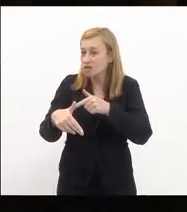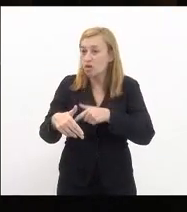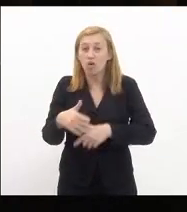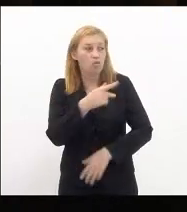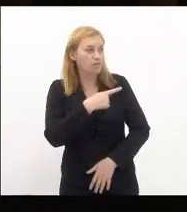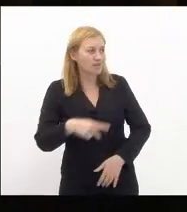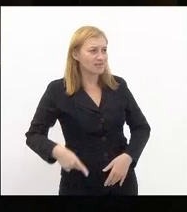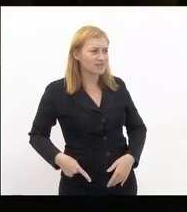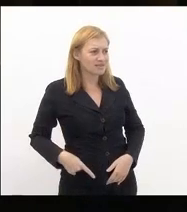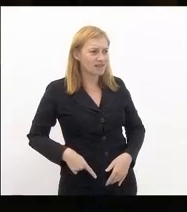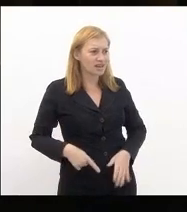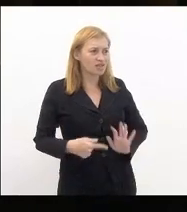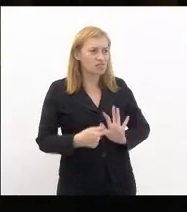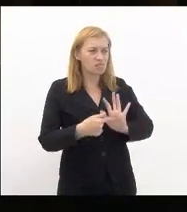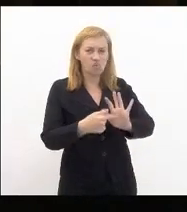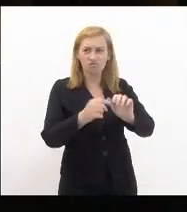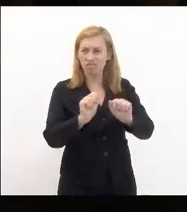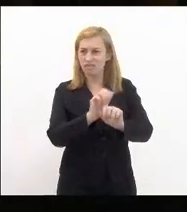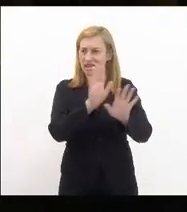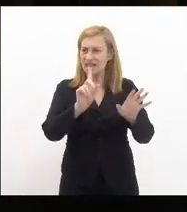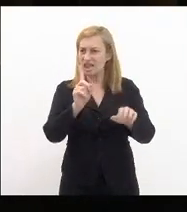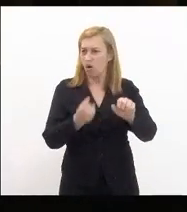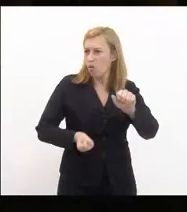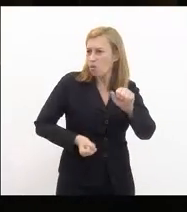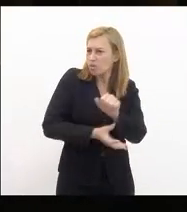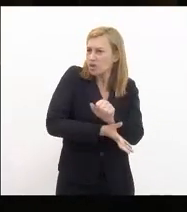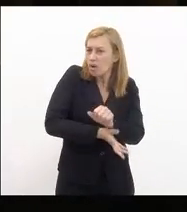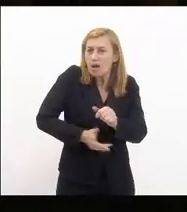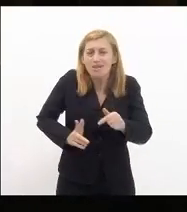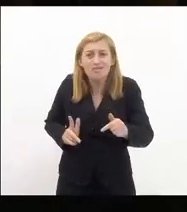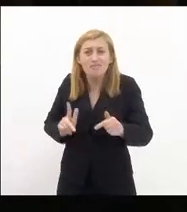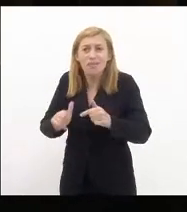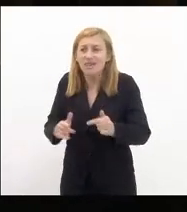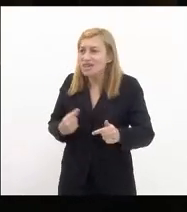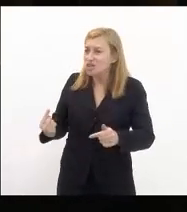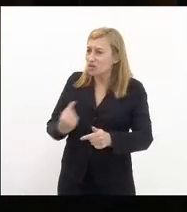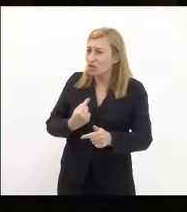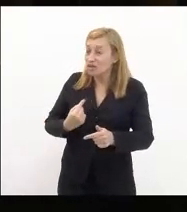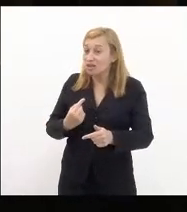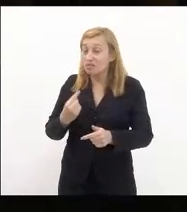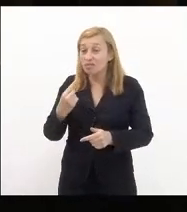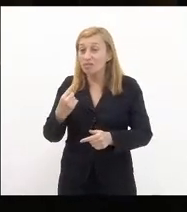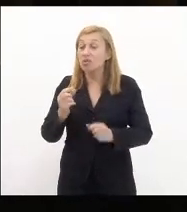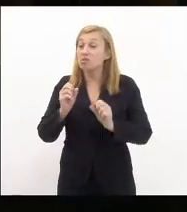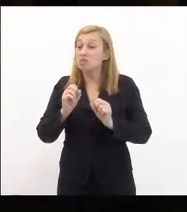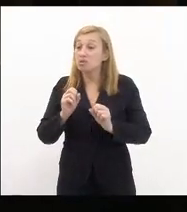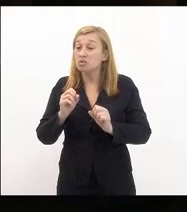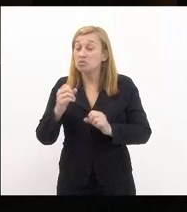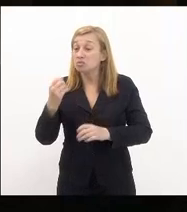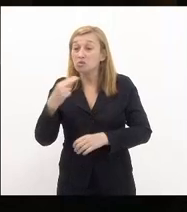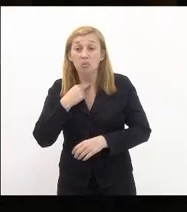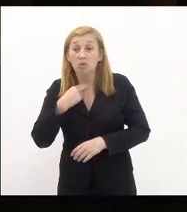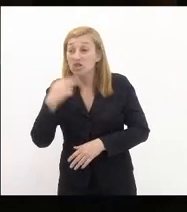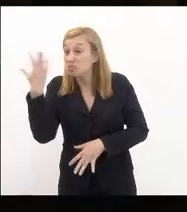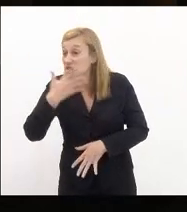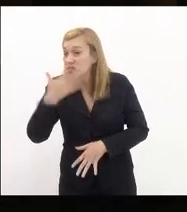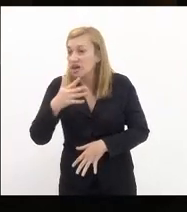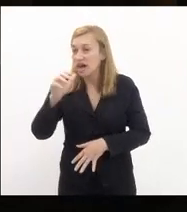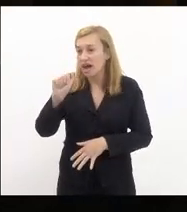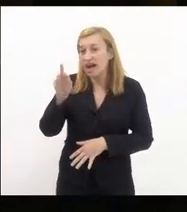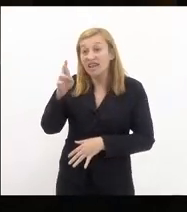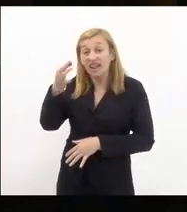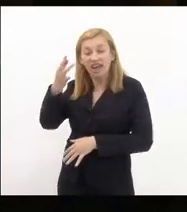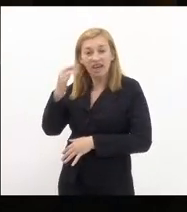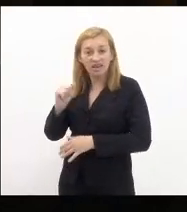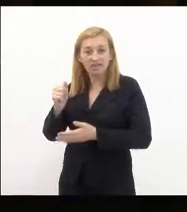da não corrupção impede que a gente tenha acesso a sua carteira de vacinação e ele fez questão